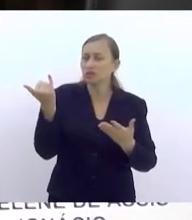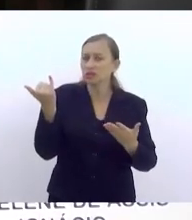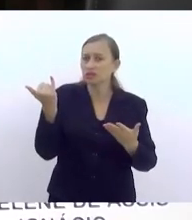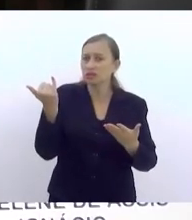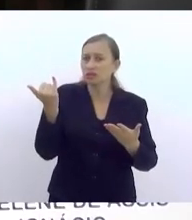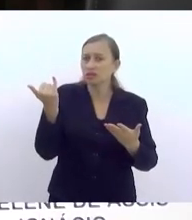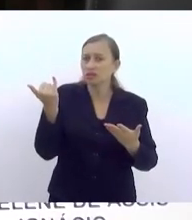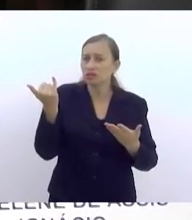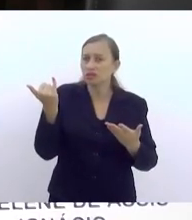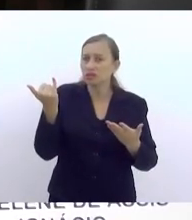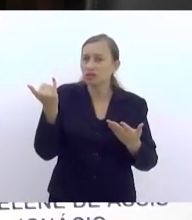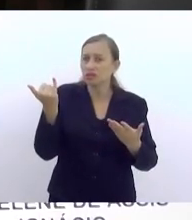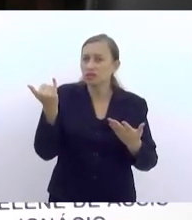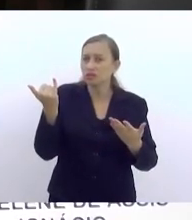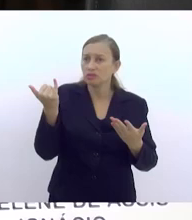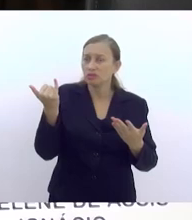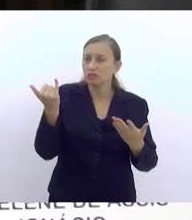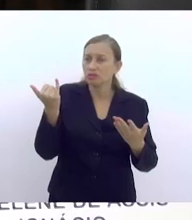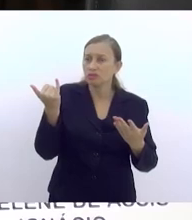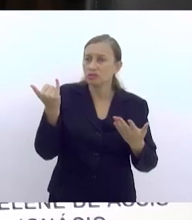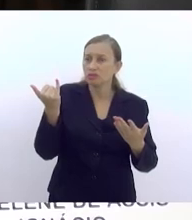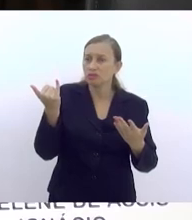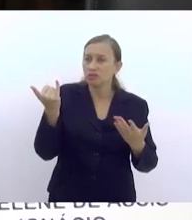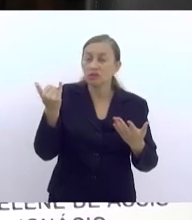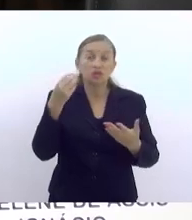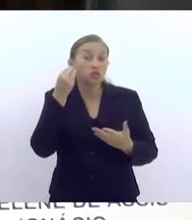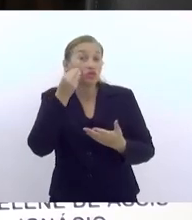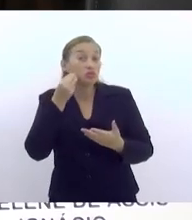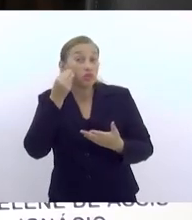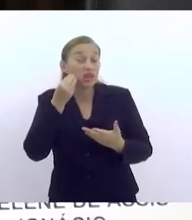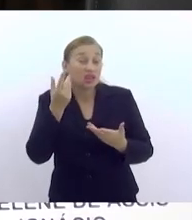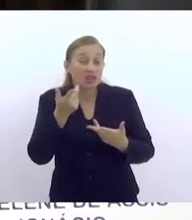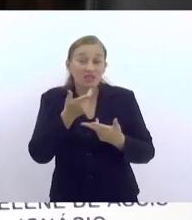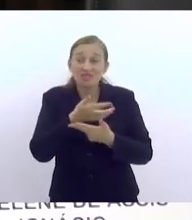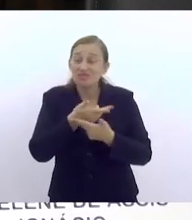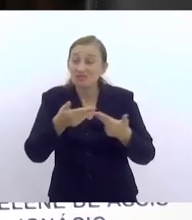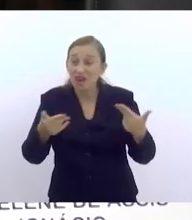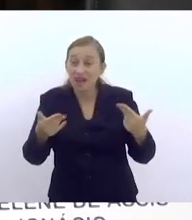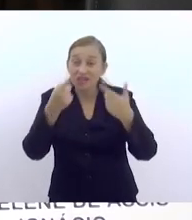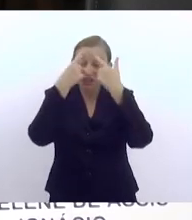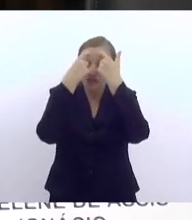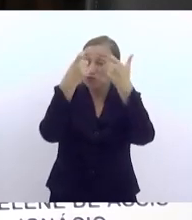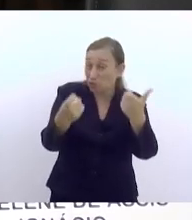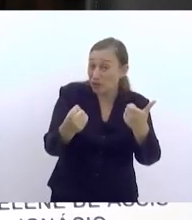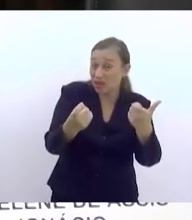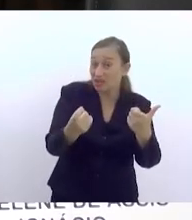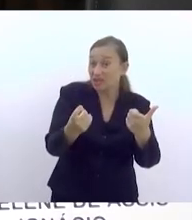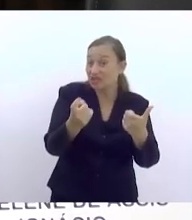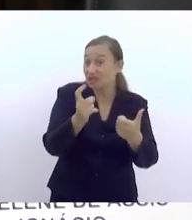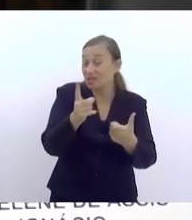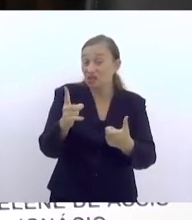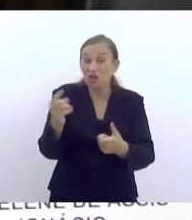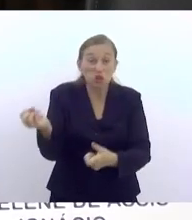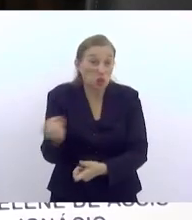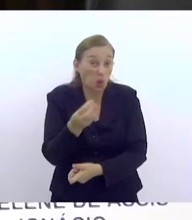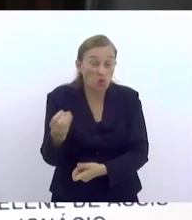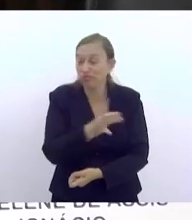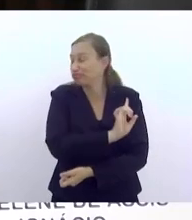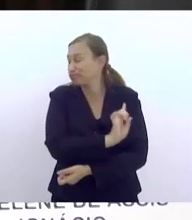em um aspecto, em função de nós estarmos vivendo uma onda de violência que não é recente.